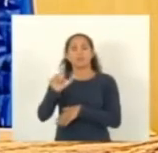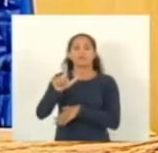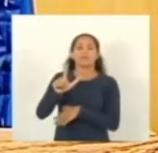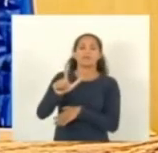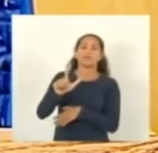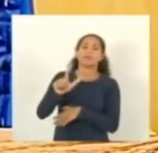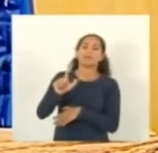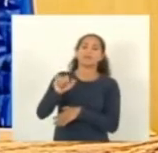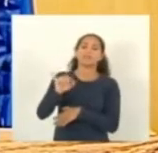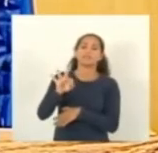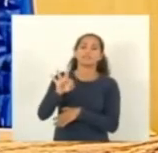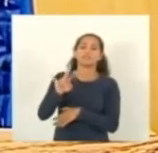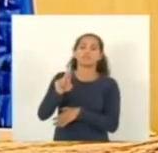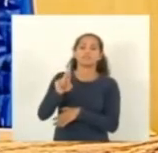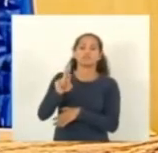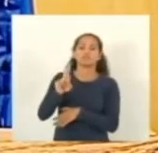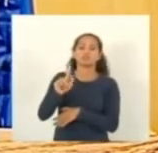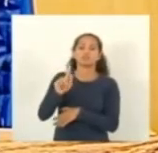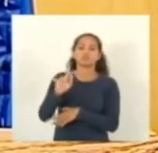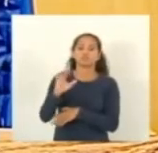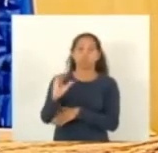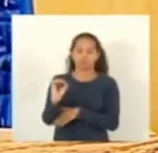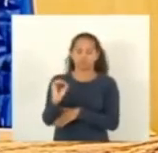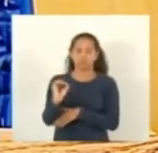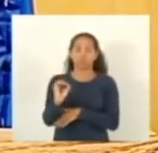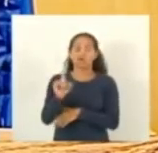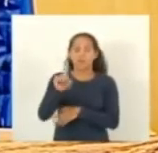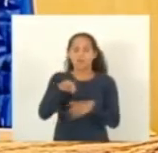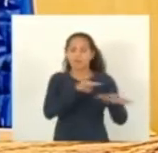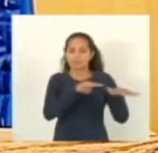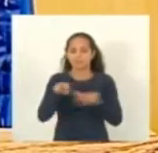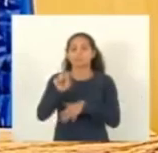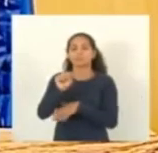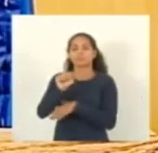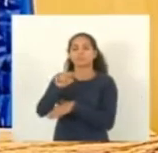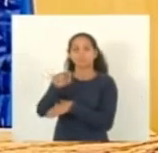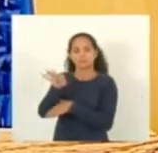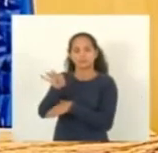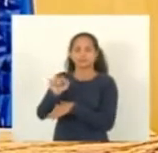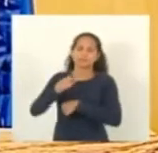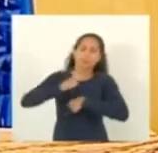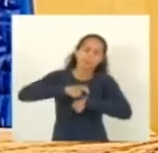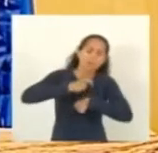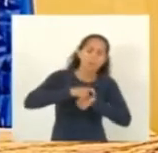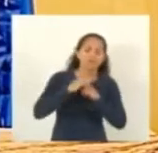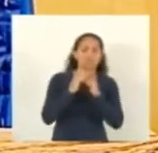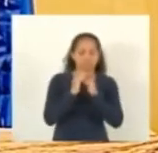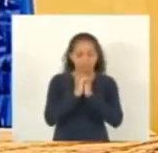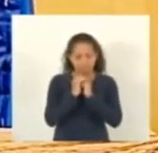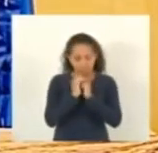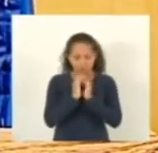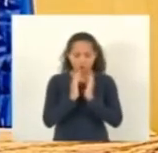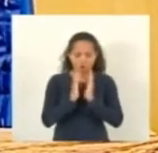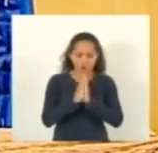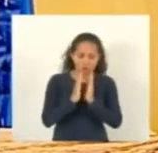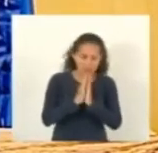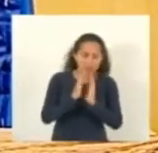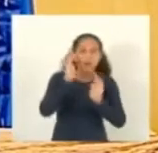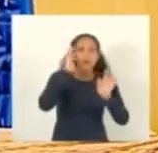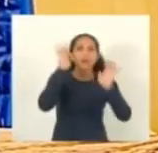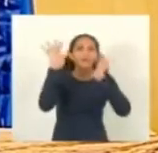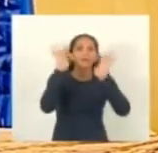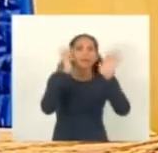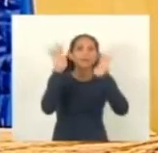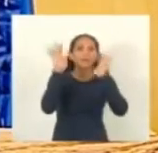é a semana santa e que é para nós um tempo de oração de reflexão de penitência né